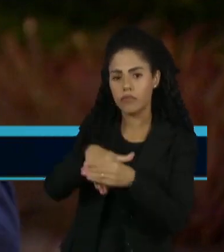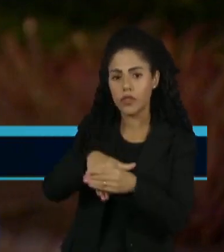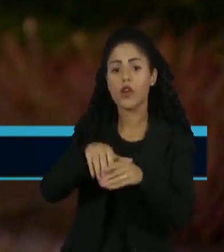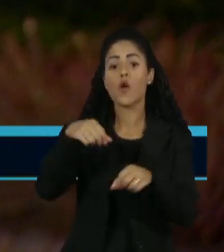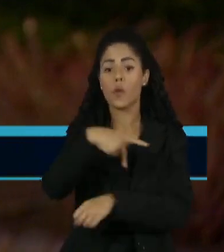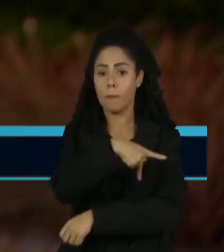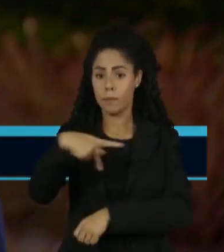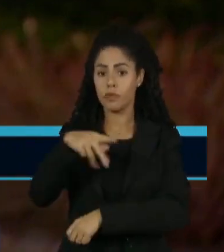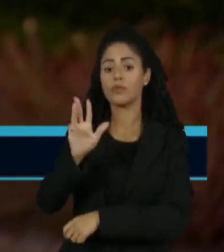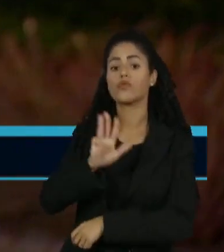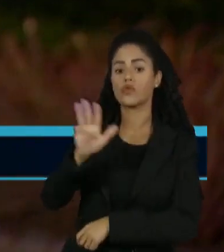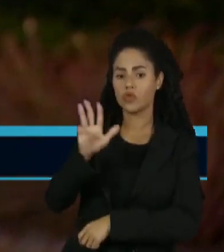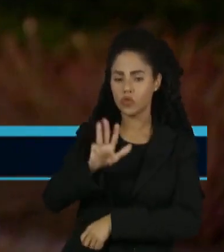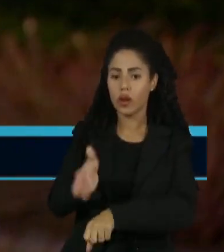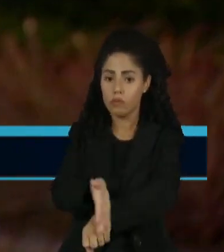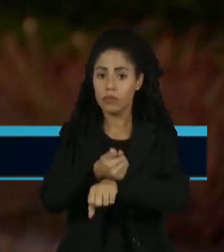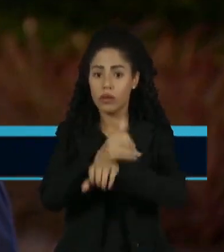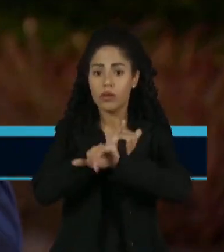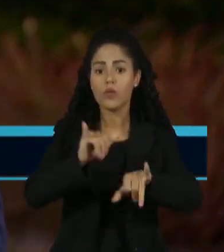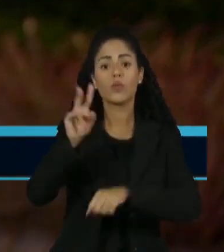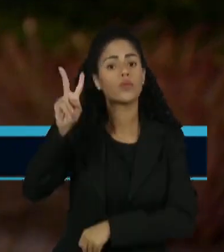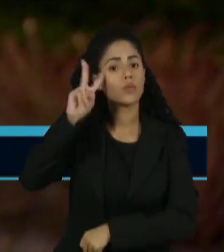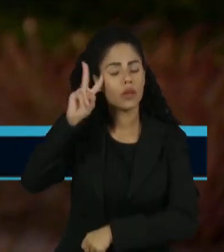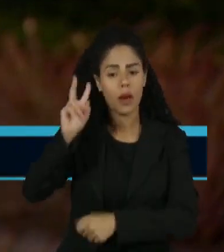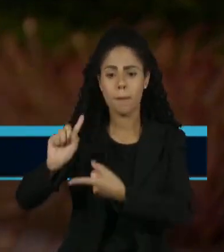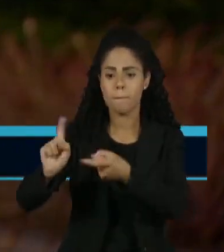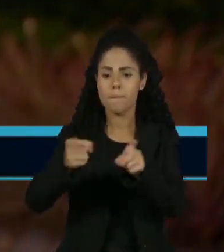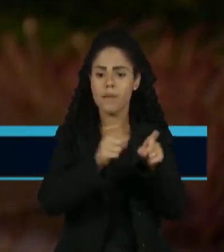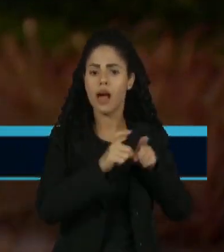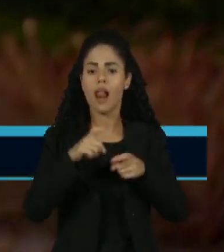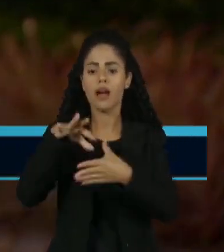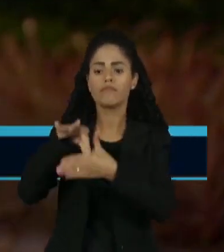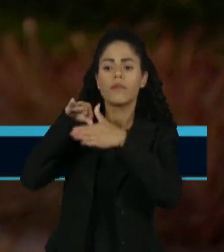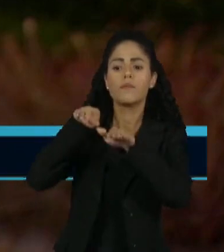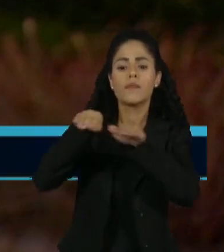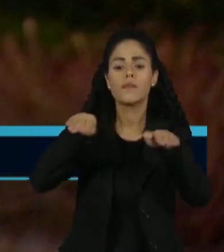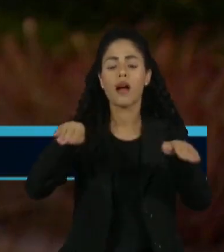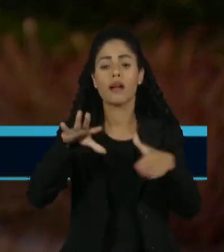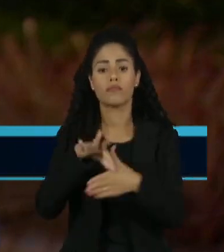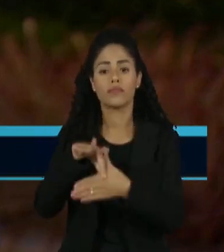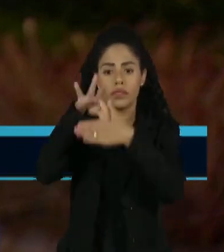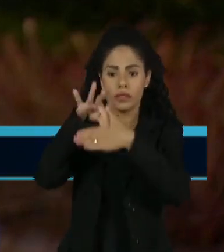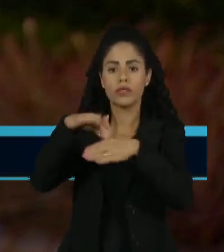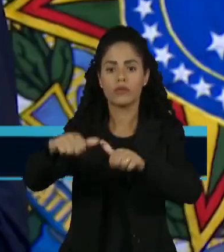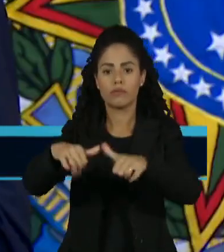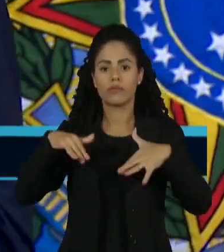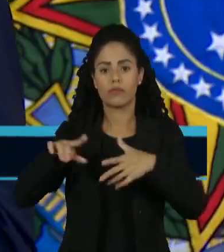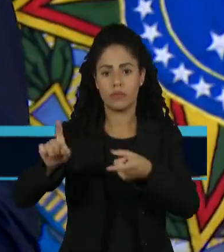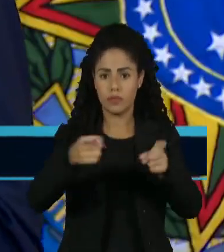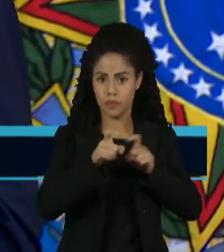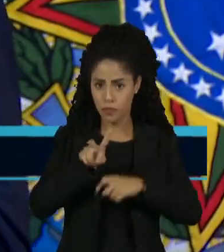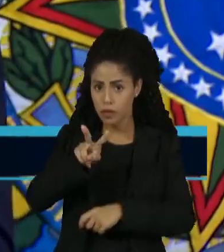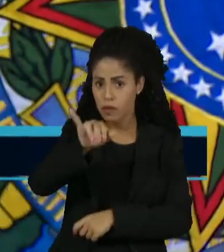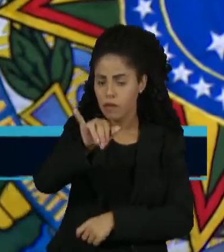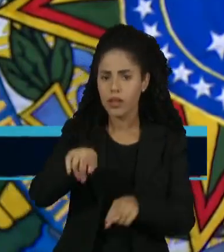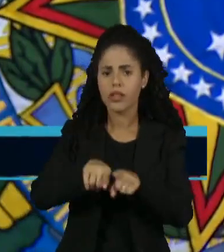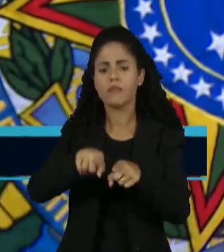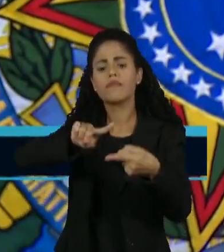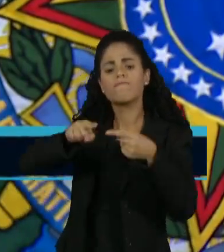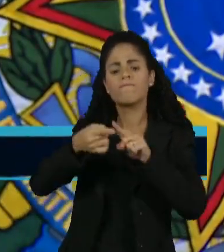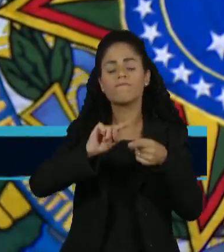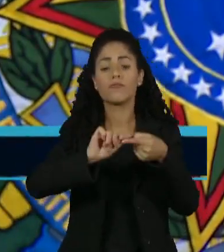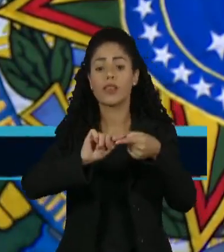o presidente Lula antecipou para esta segunda uma reunião com líderes das bancadas aliadas no Senado. A articulação